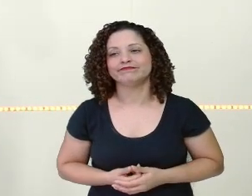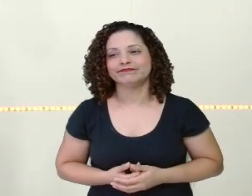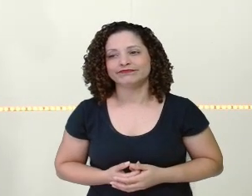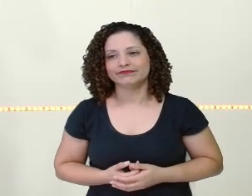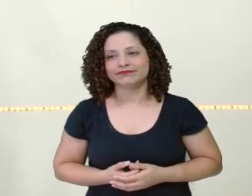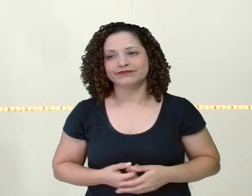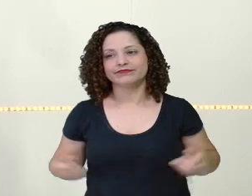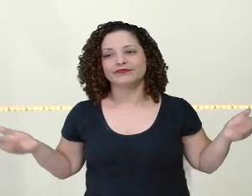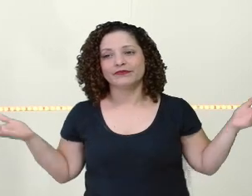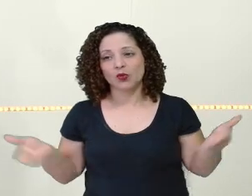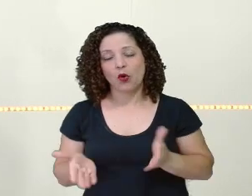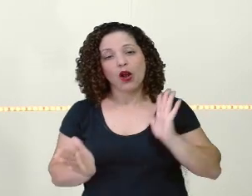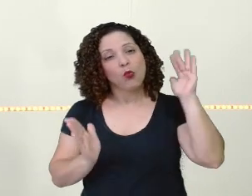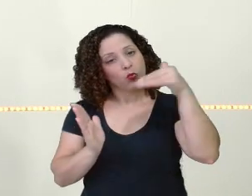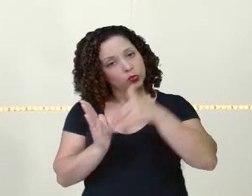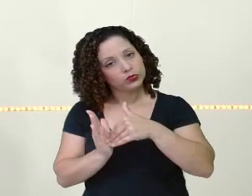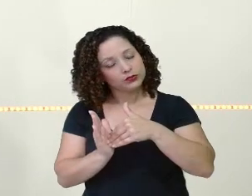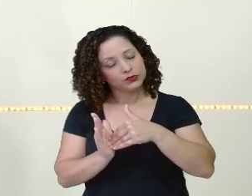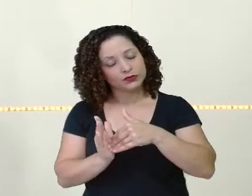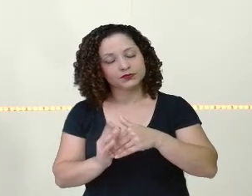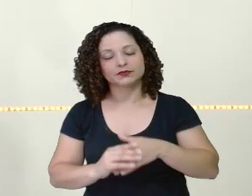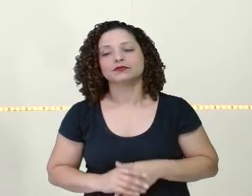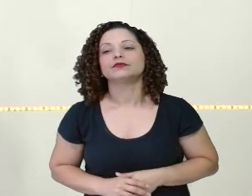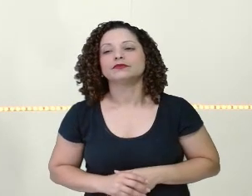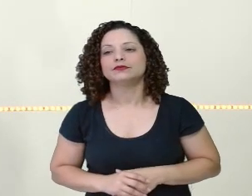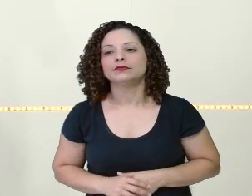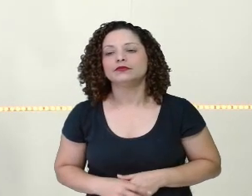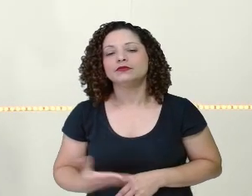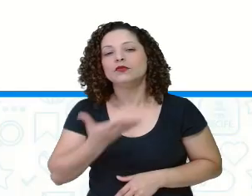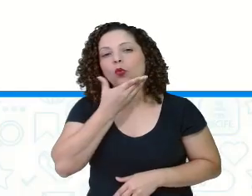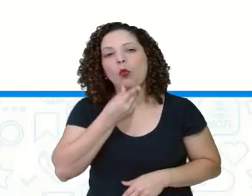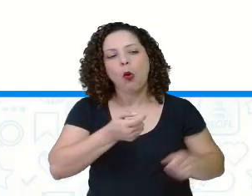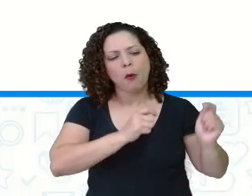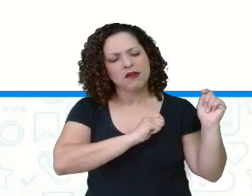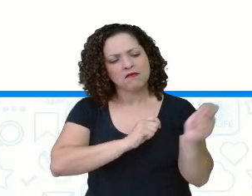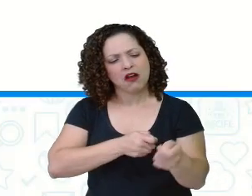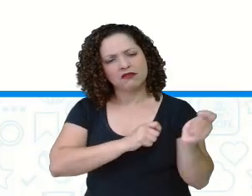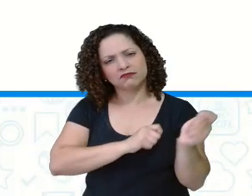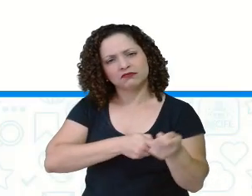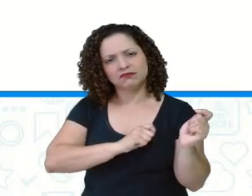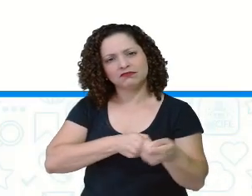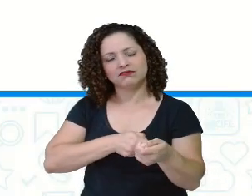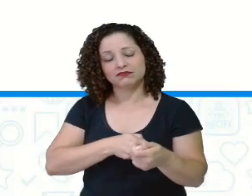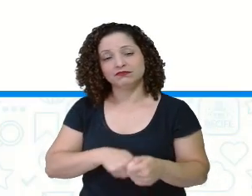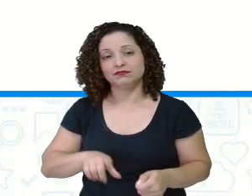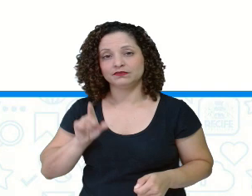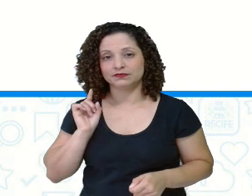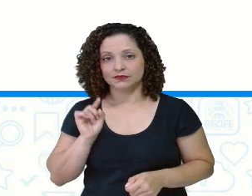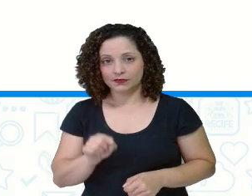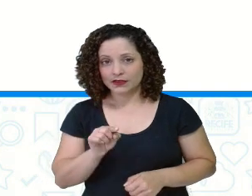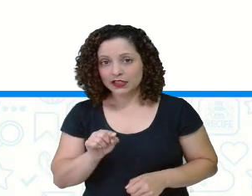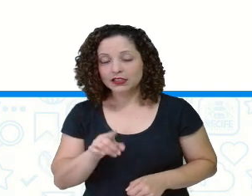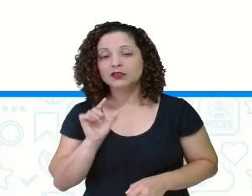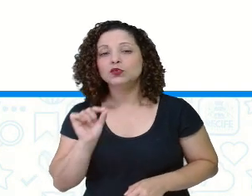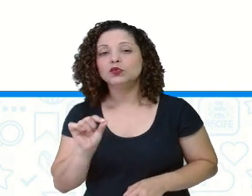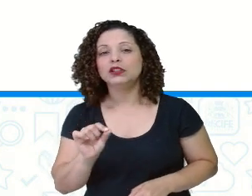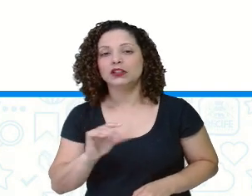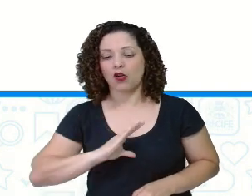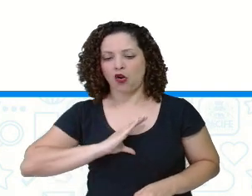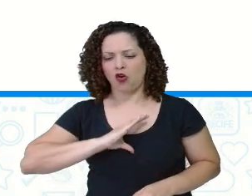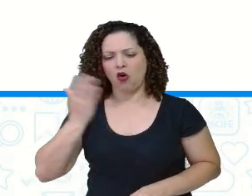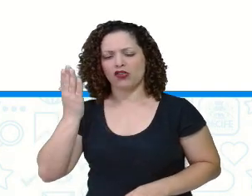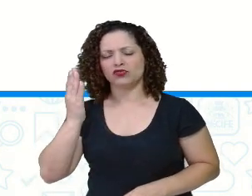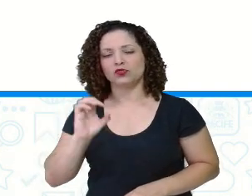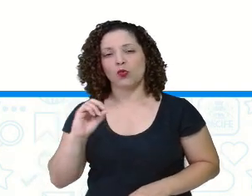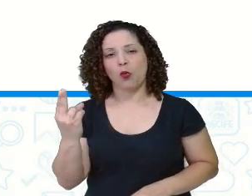E agora, o último personagem. O caçador, tá? O lenhador. Ele era corajoso